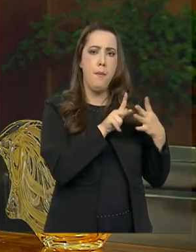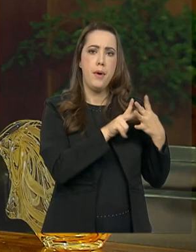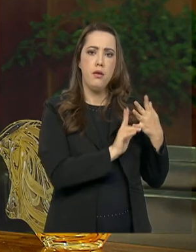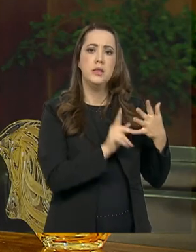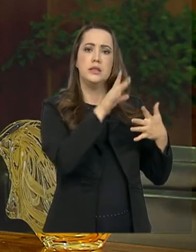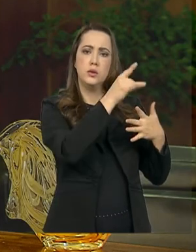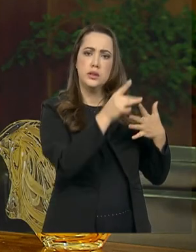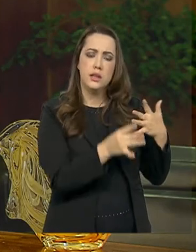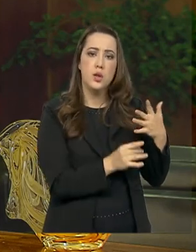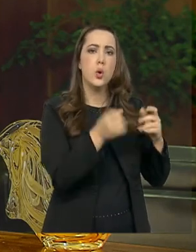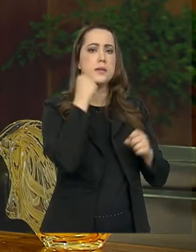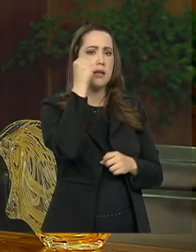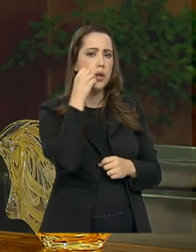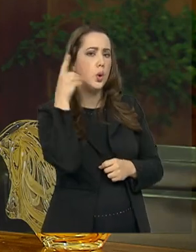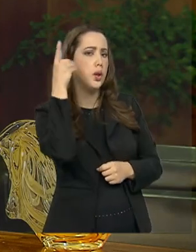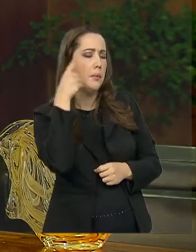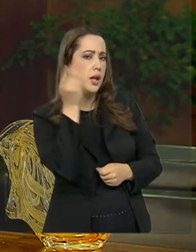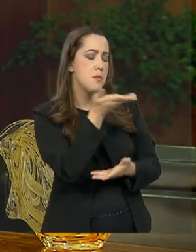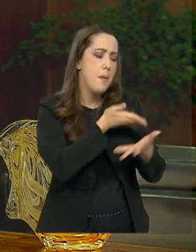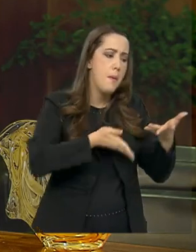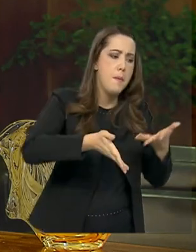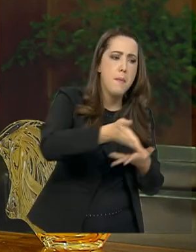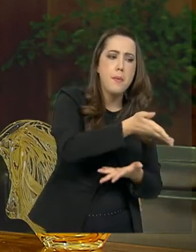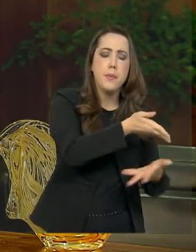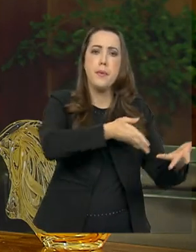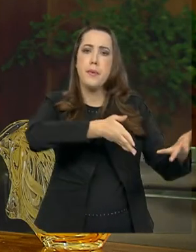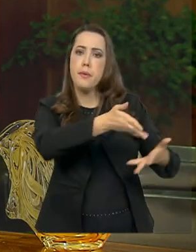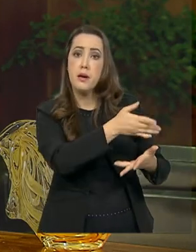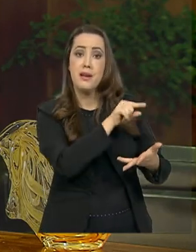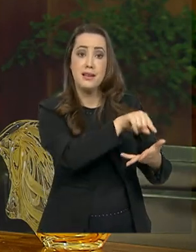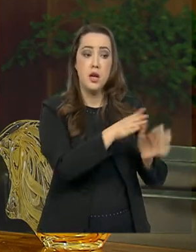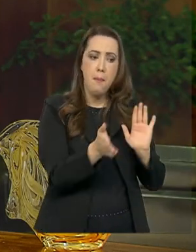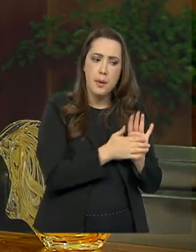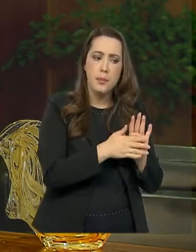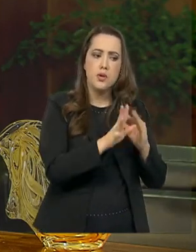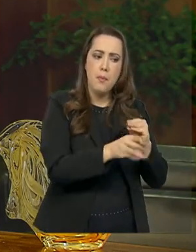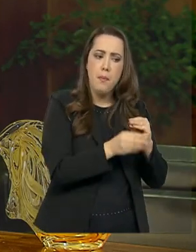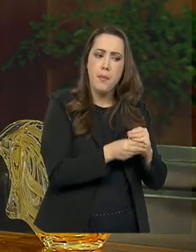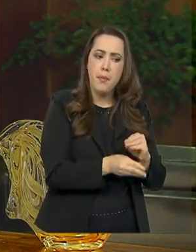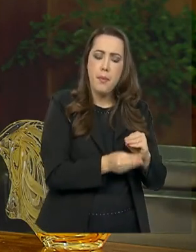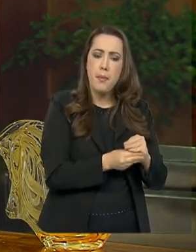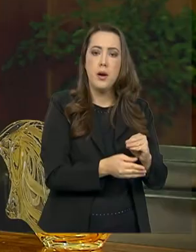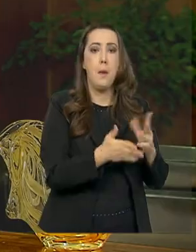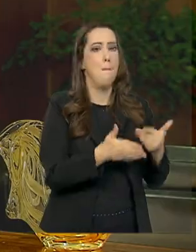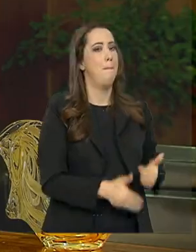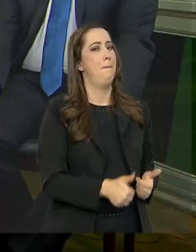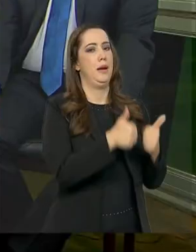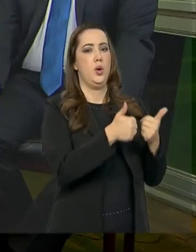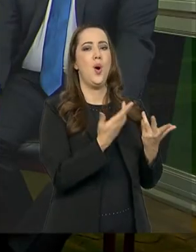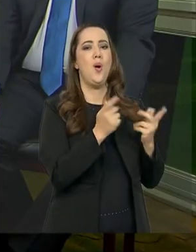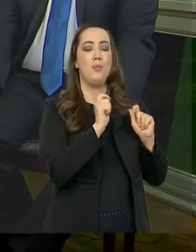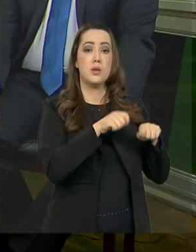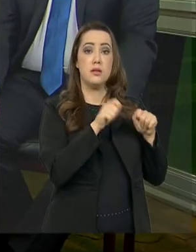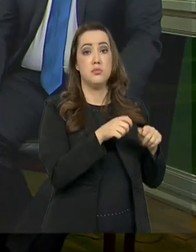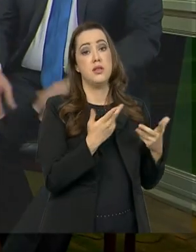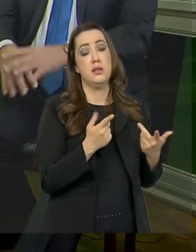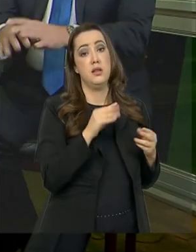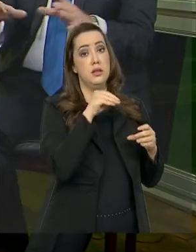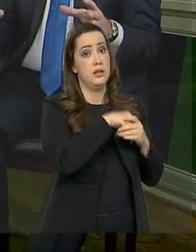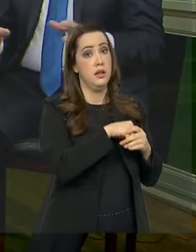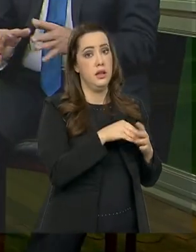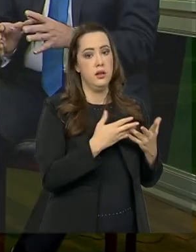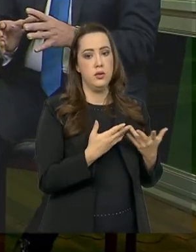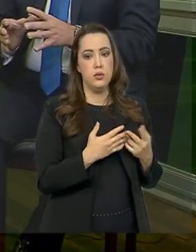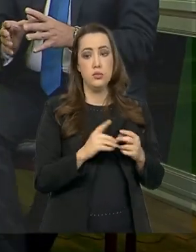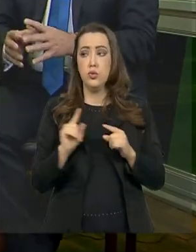interagiram entre si, colocaram propostas melhores e o texto foi aquele que foi o possível dentro do quadro atual.